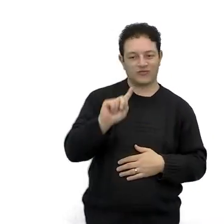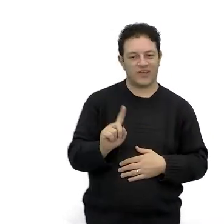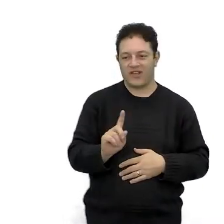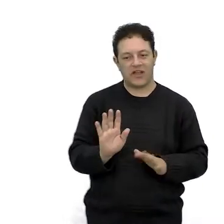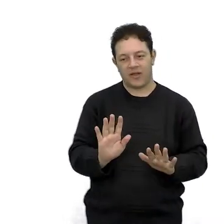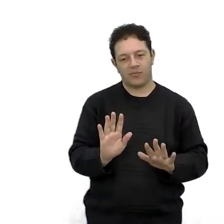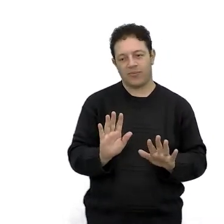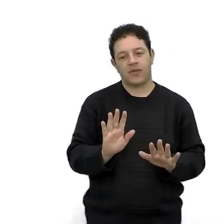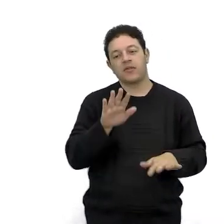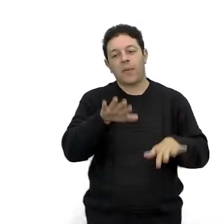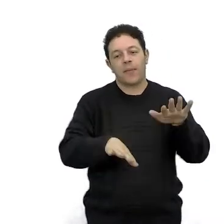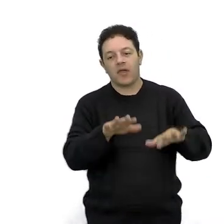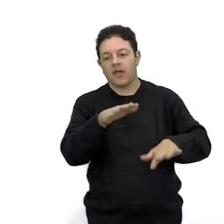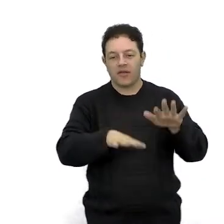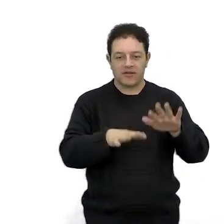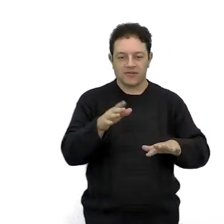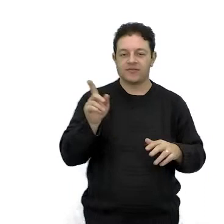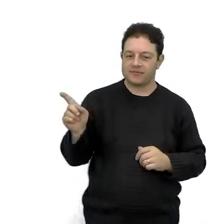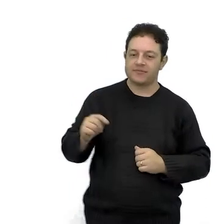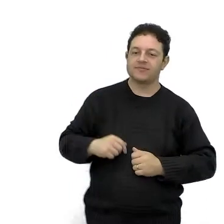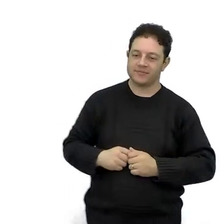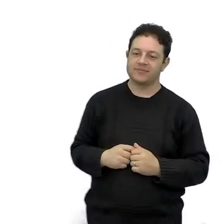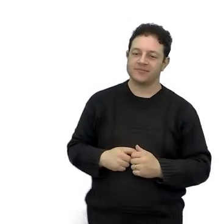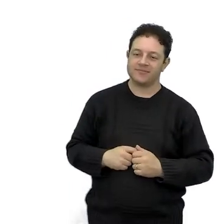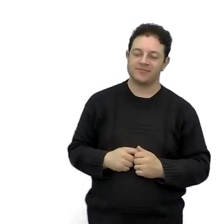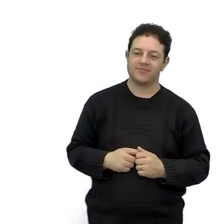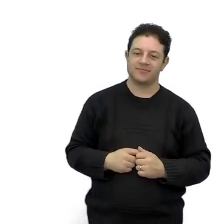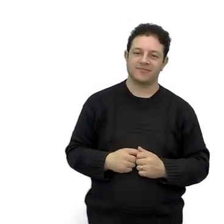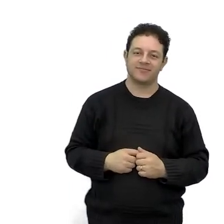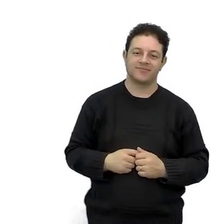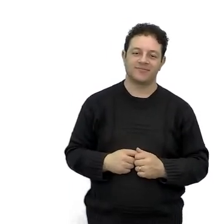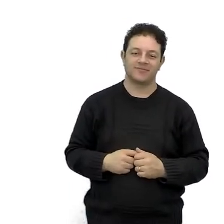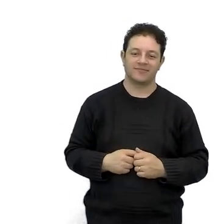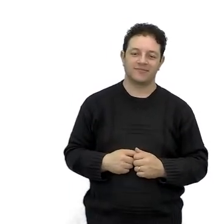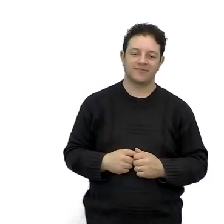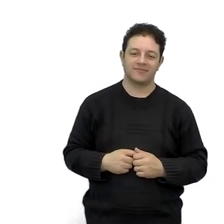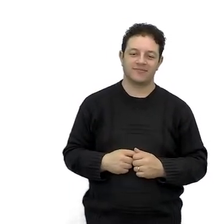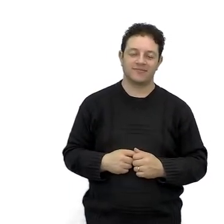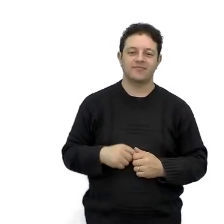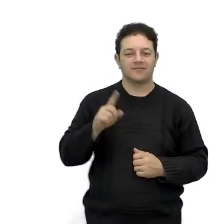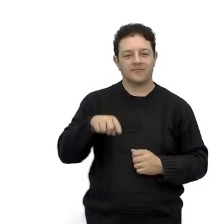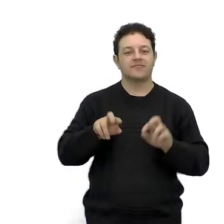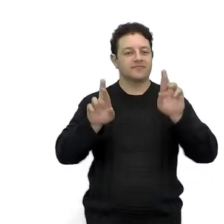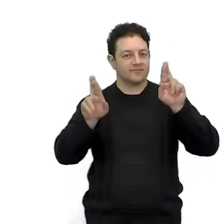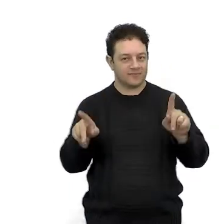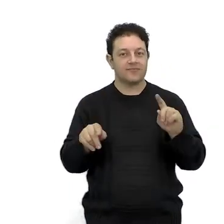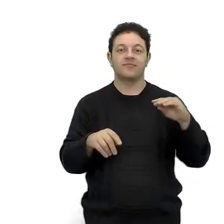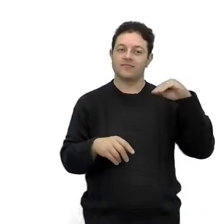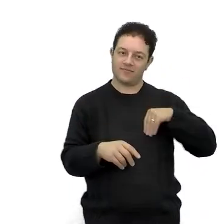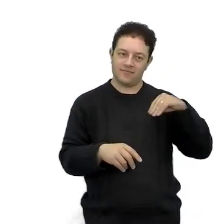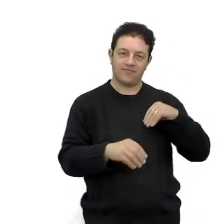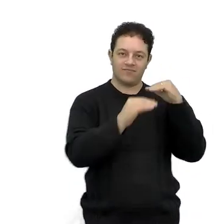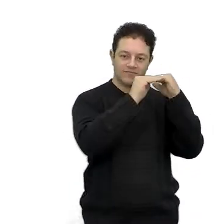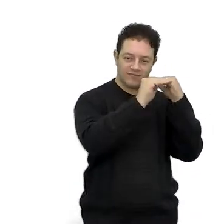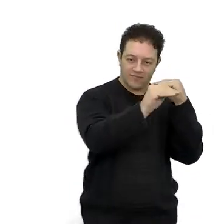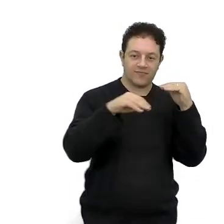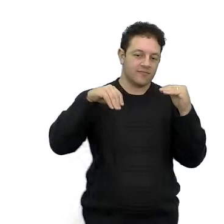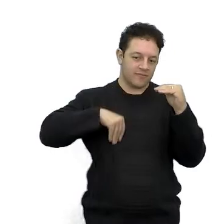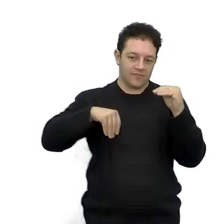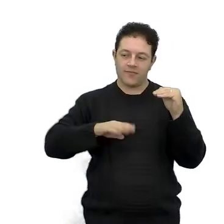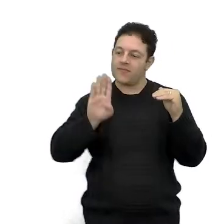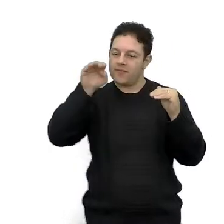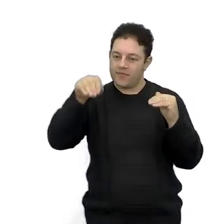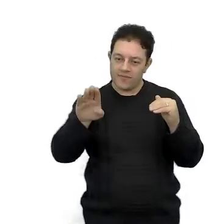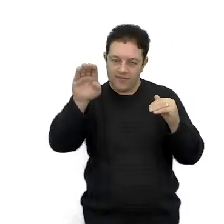é previsto o retorno financeiro. Então, aí a diferença de renda fixa e renda variável.